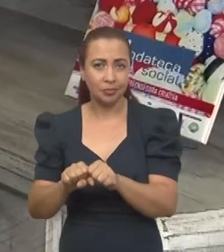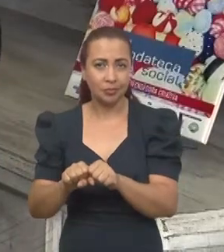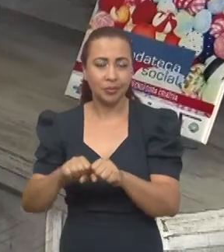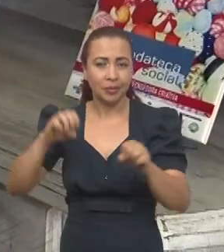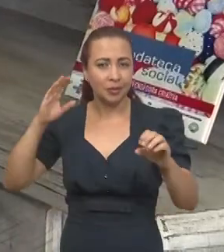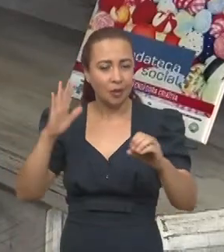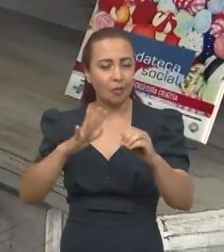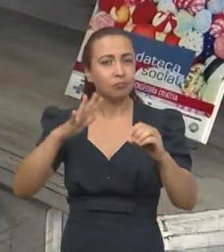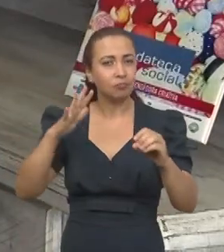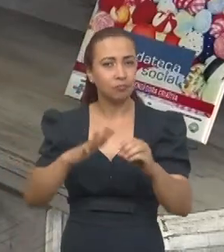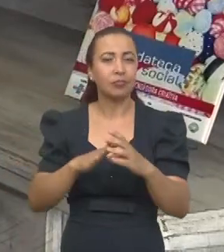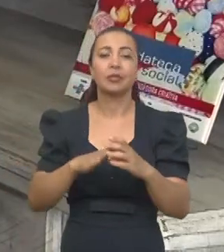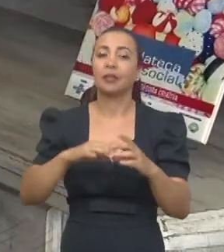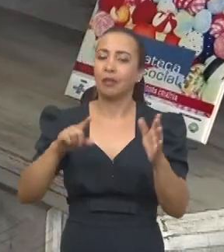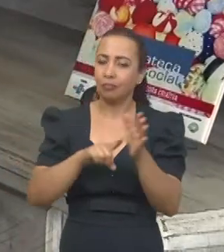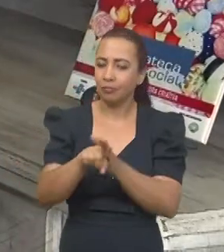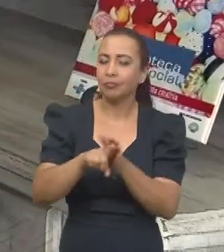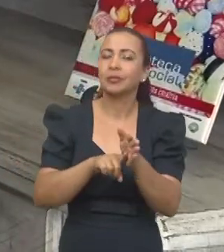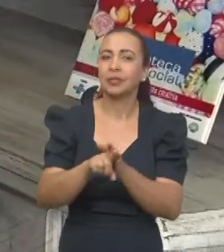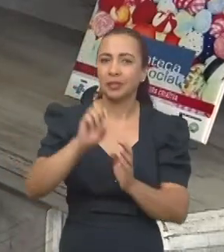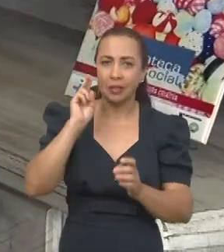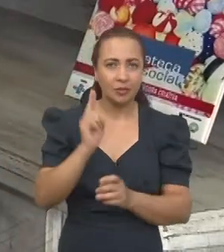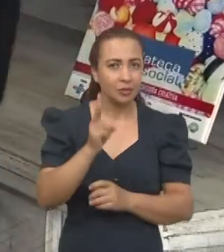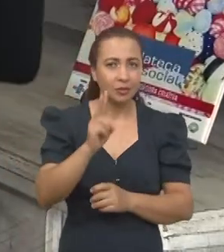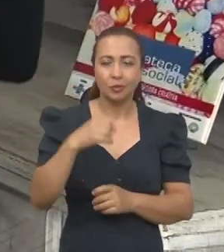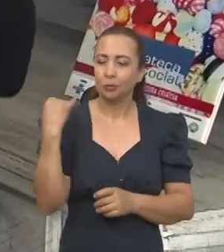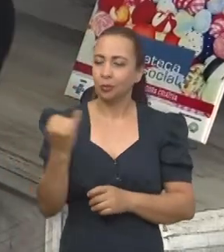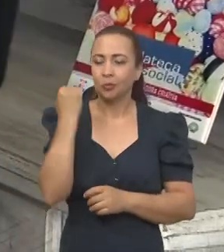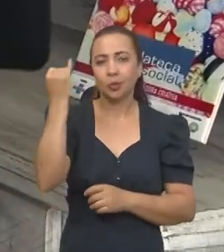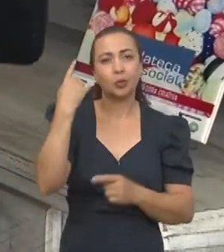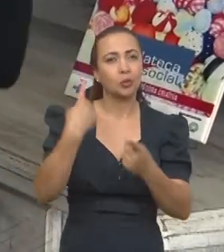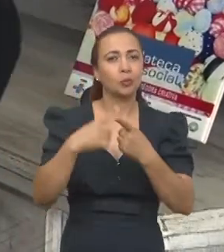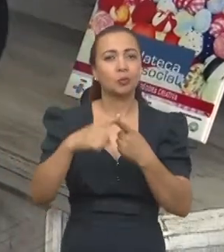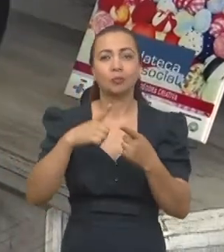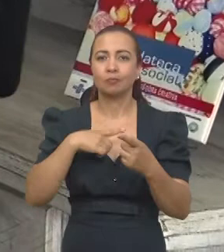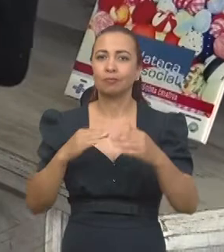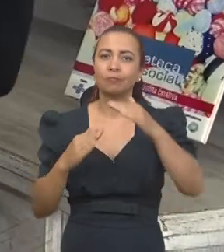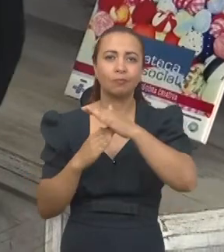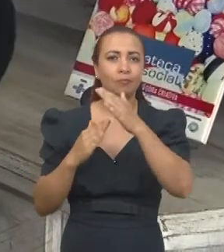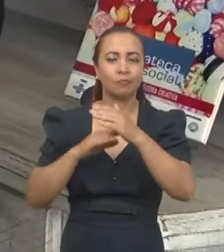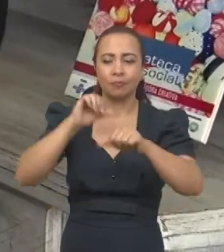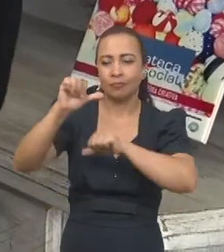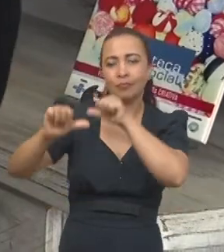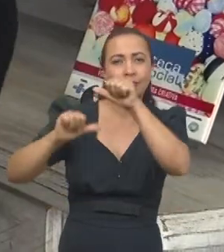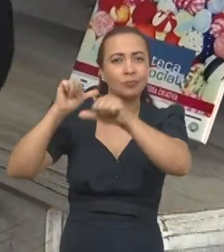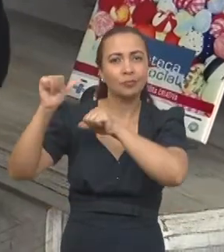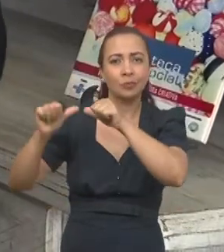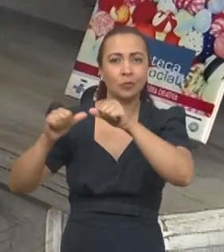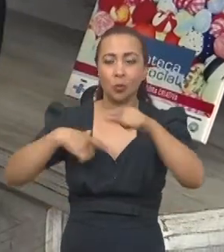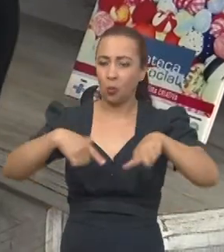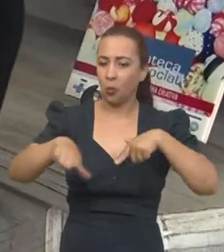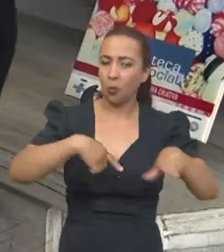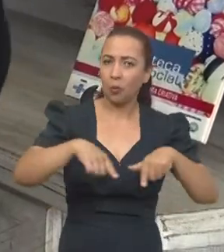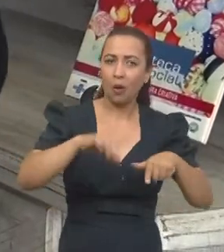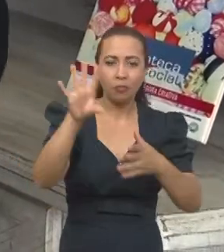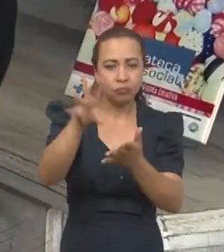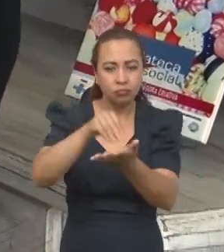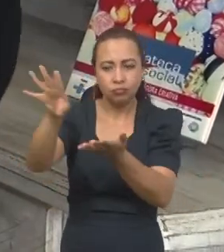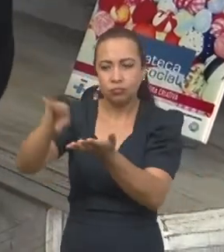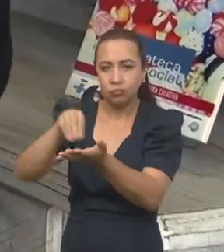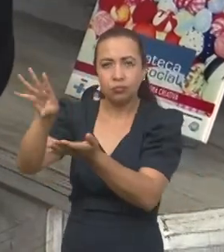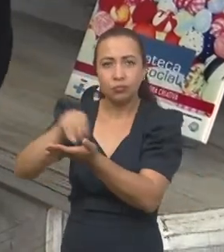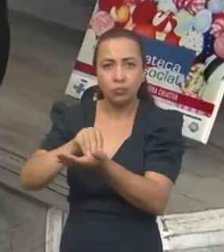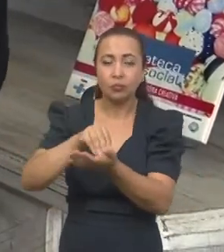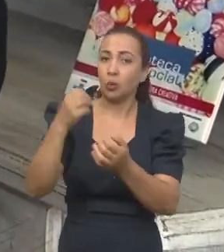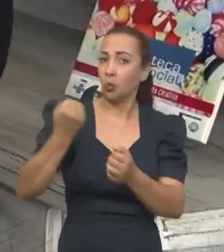Então, a pesquisa, é importante, a pesquisação, porque ao momento que vão se desenvolvendo as ações, a gente vai colhendo esses